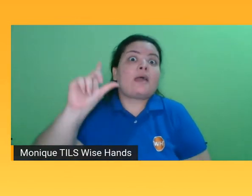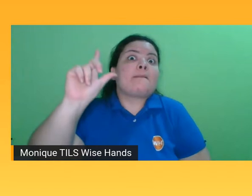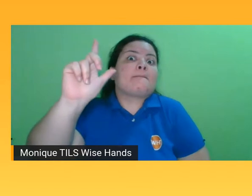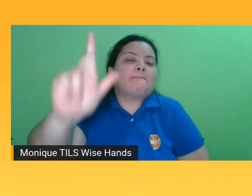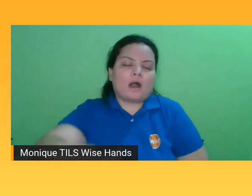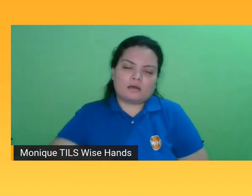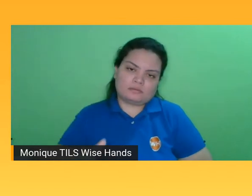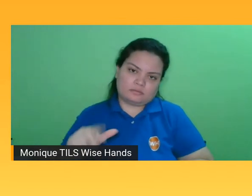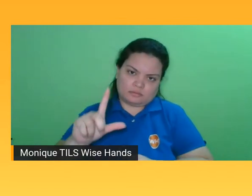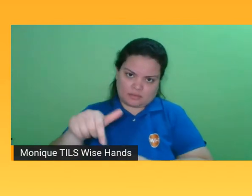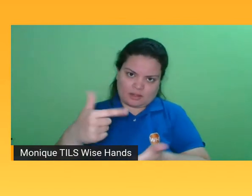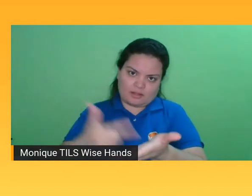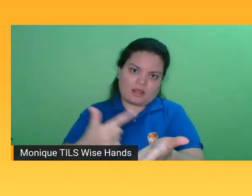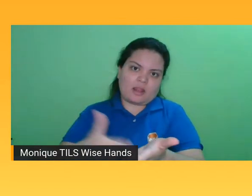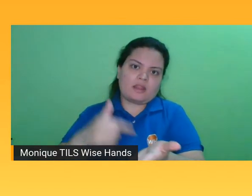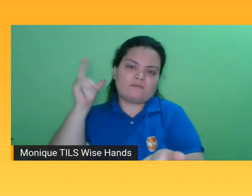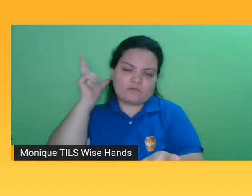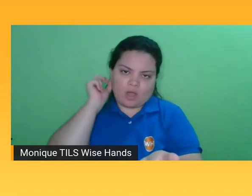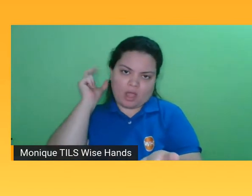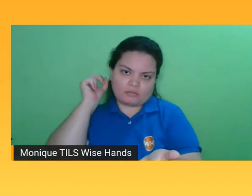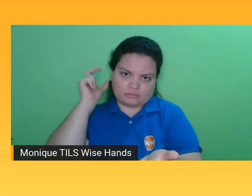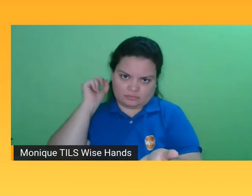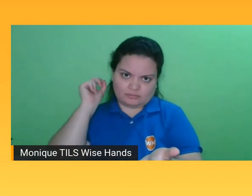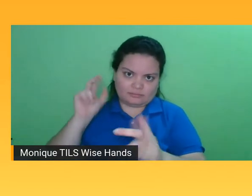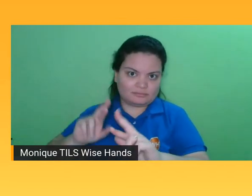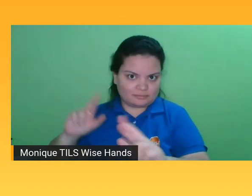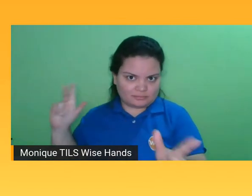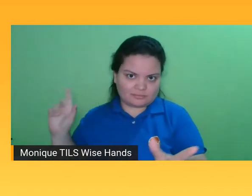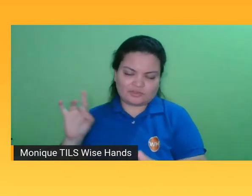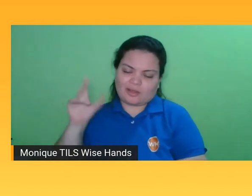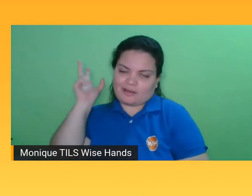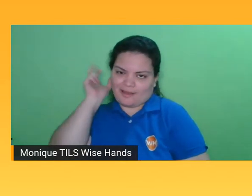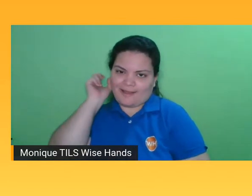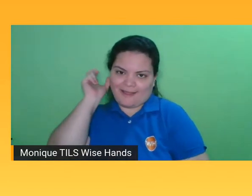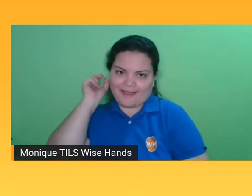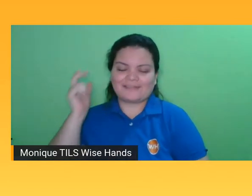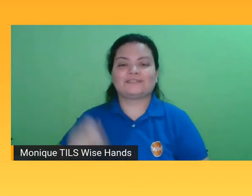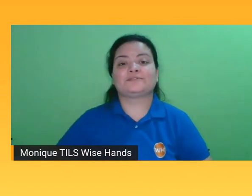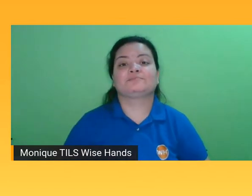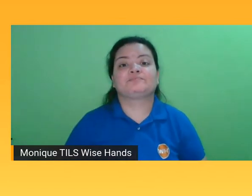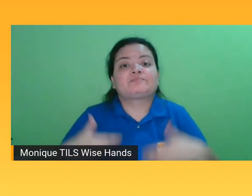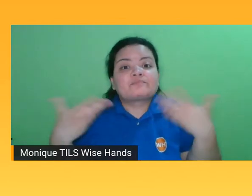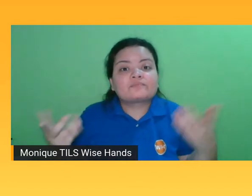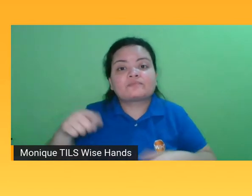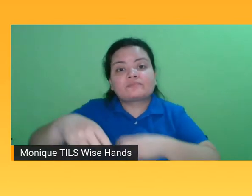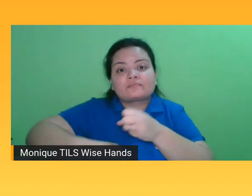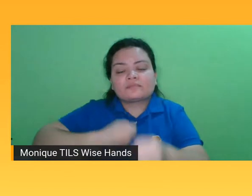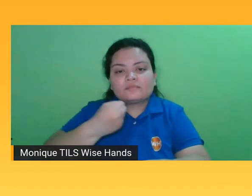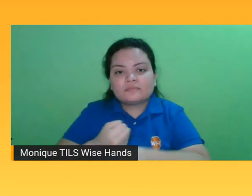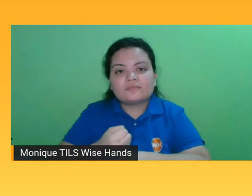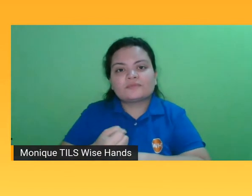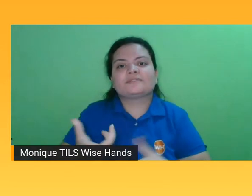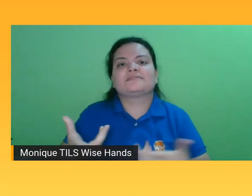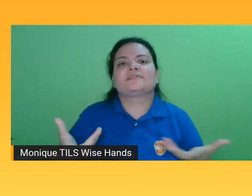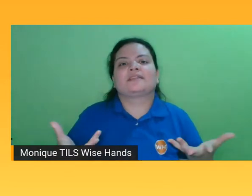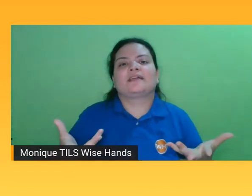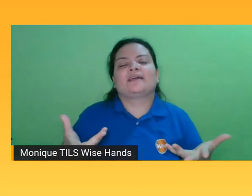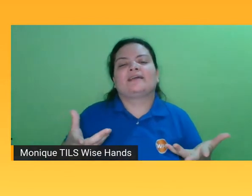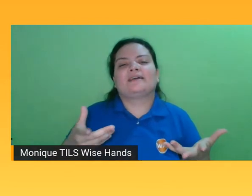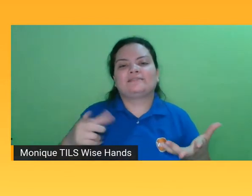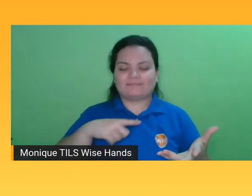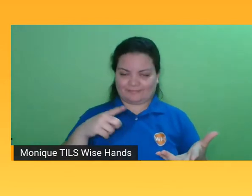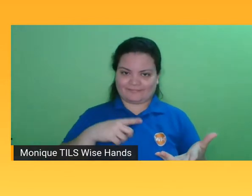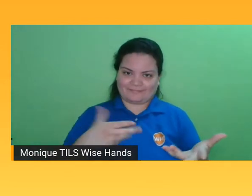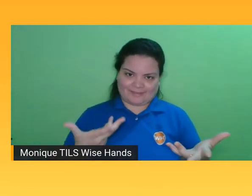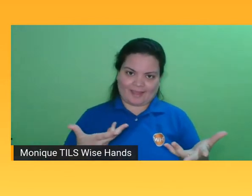uma experiência incrível. a gente entrou esse ano com Harry Potter e a gente está falando de inclusão